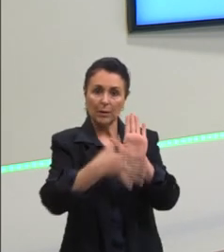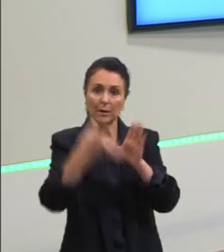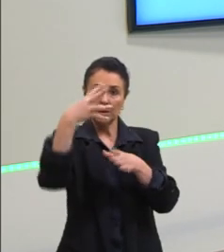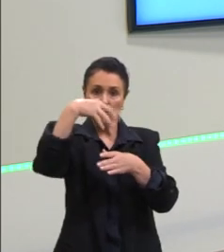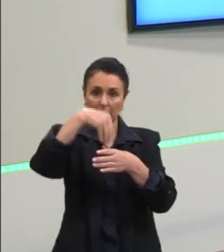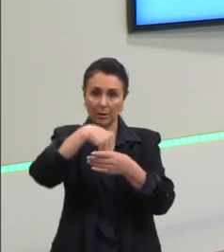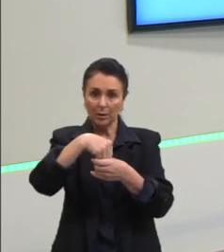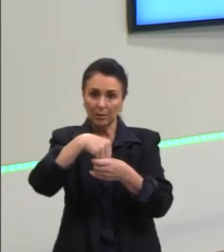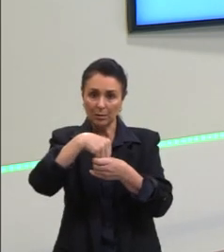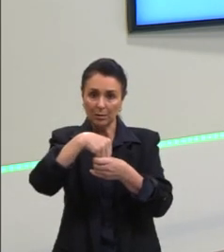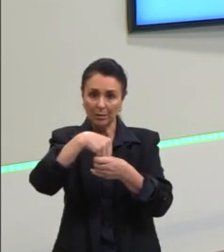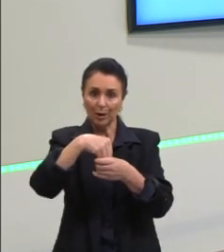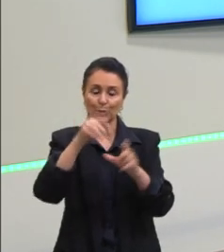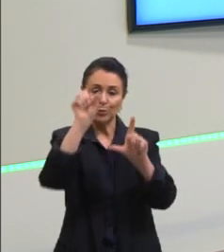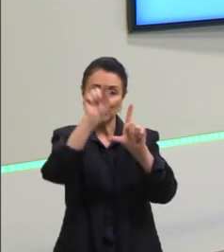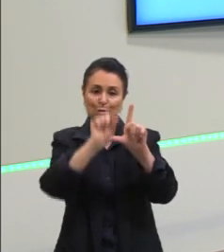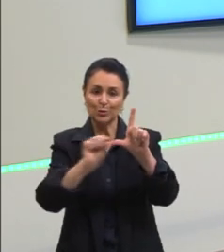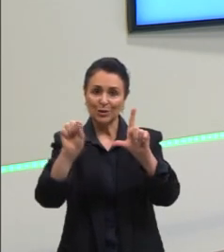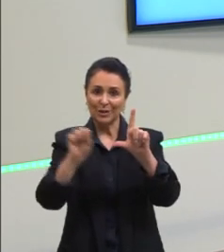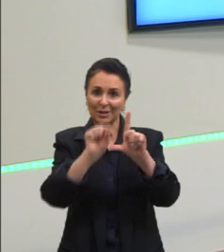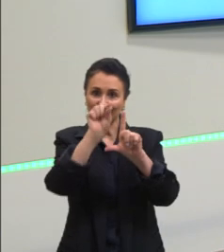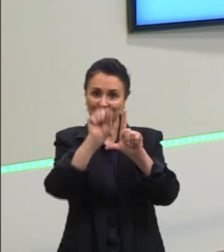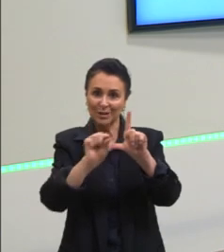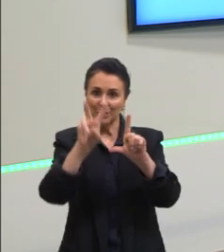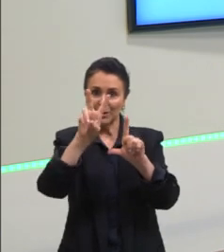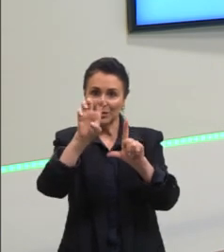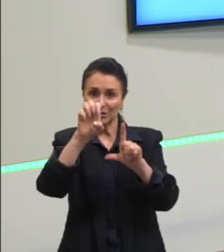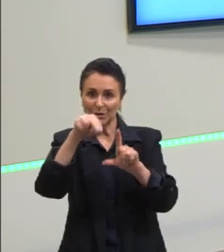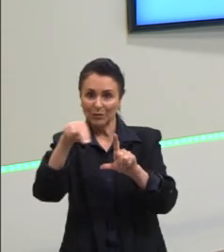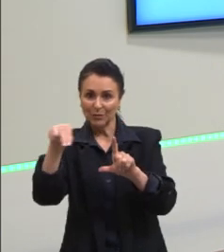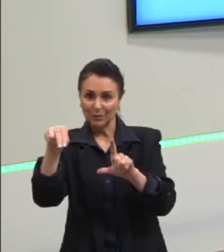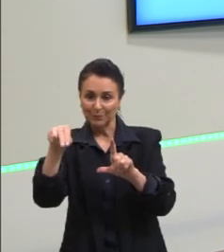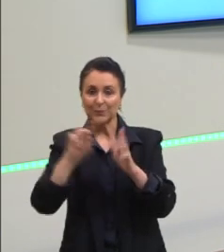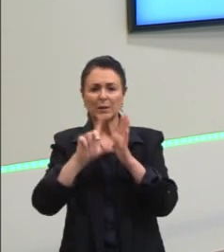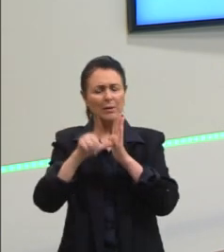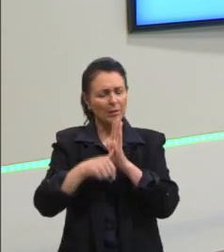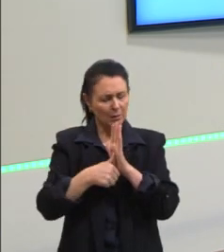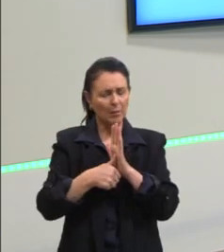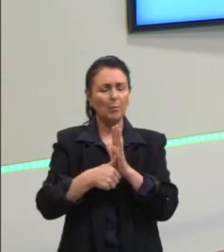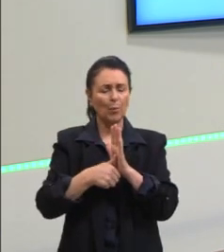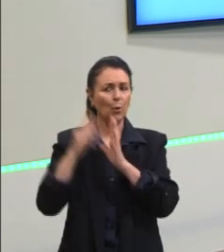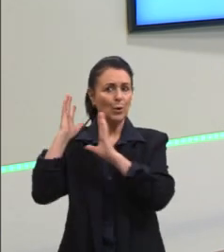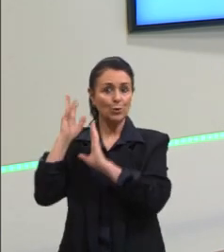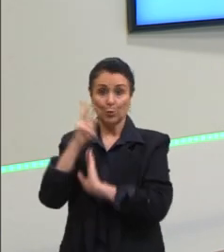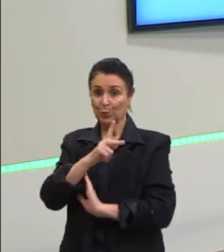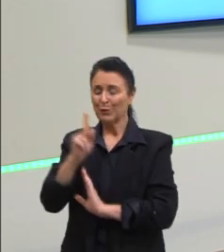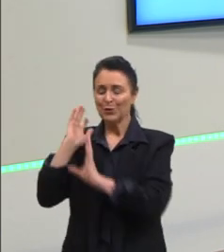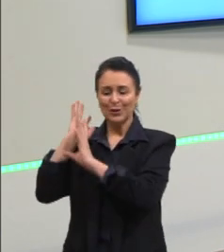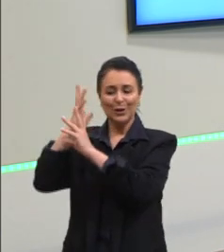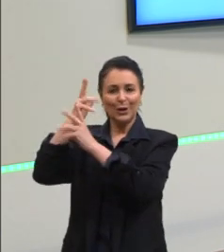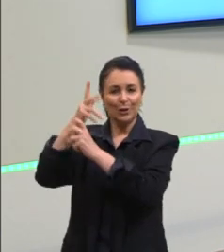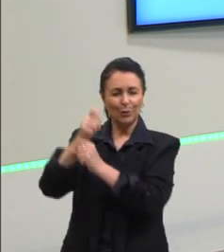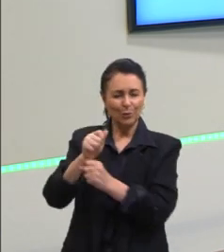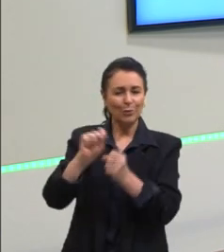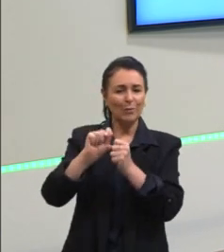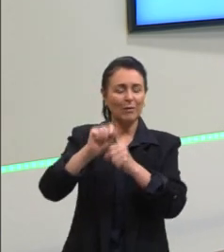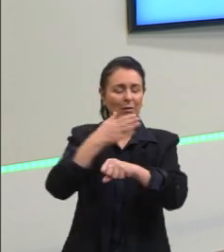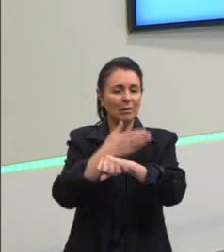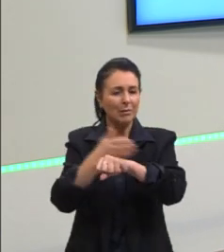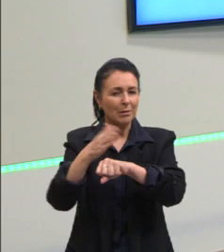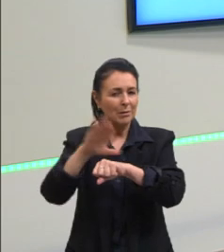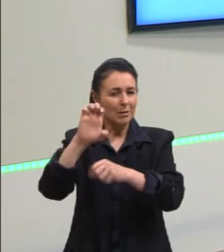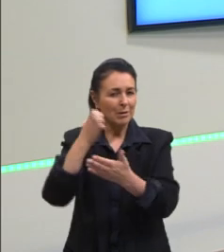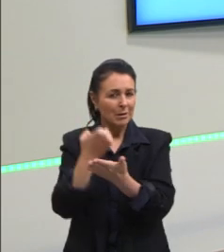dentro do... diagrama de V, correto? Isso, posteriormente, a gente pode retomar, fazer exercícios para reafirmar